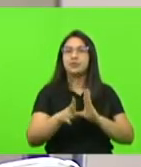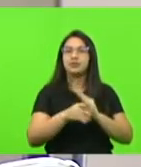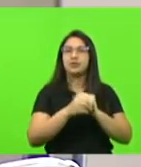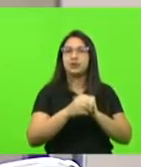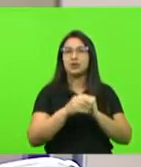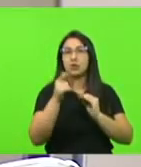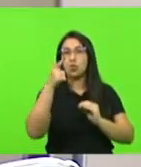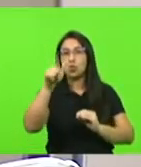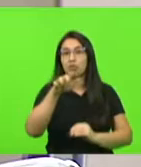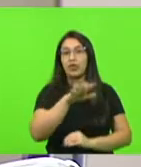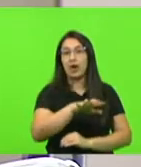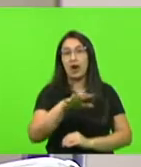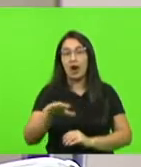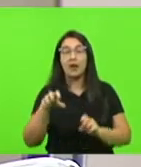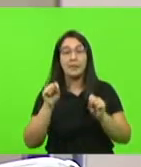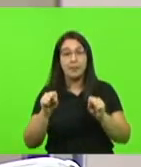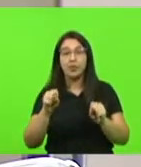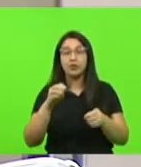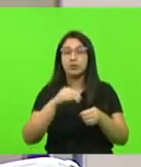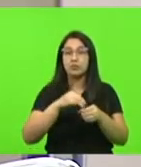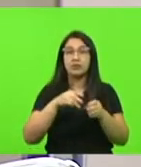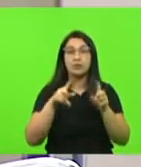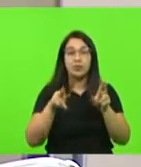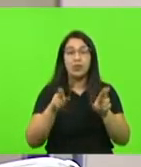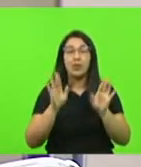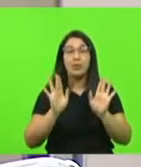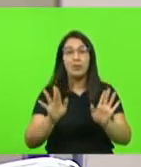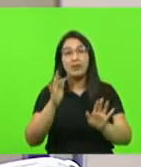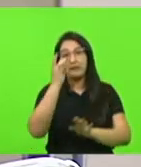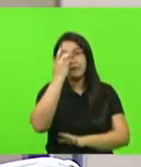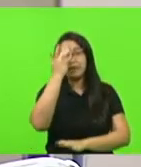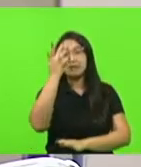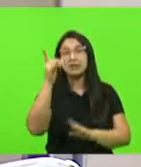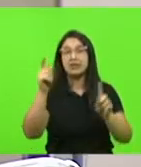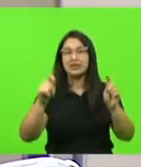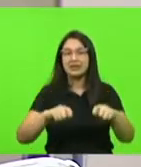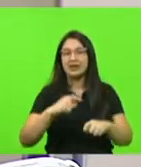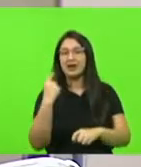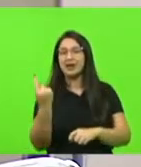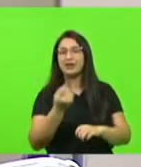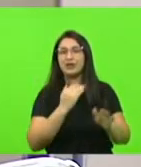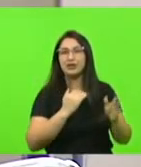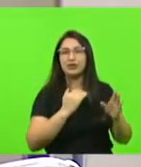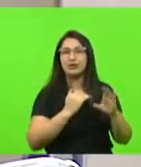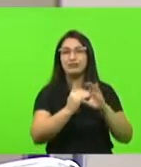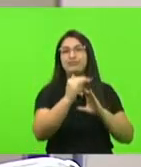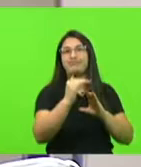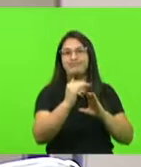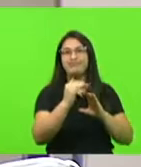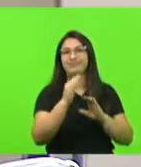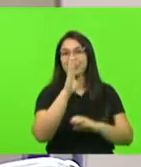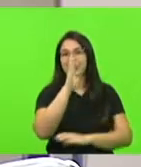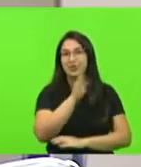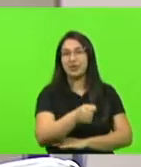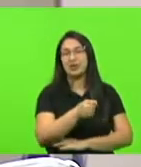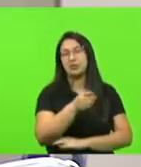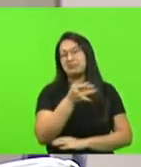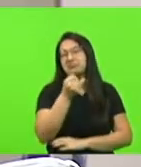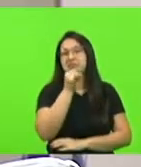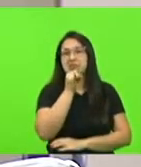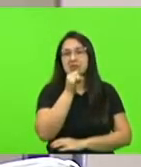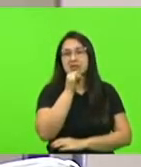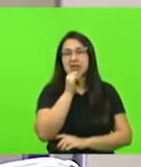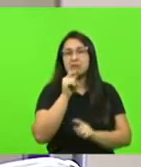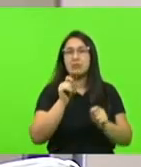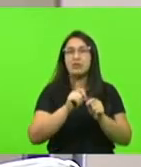pode ser até no mesmo município, mas que facilite o nosso repasse direto. A exemplo é do que está sendo